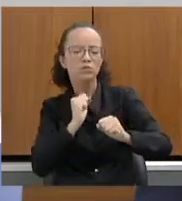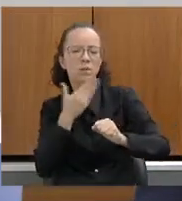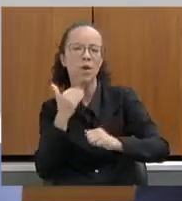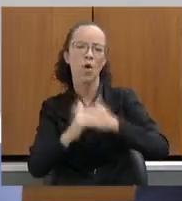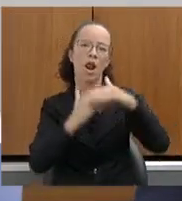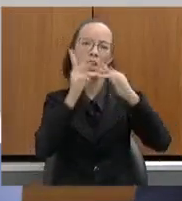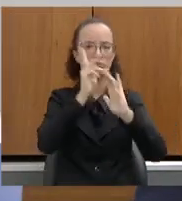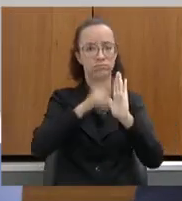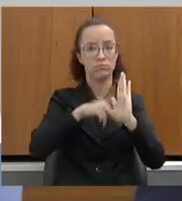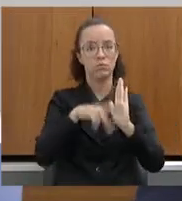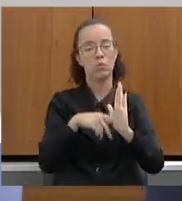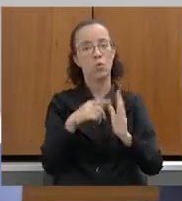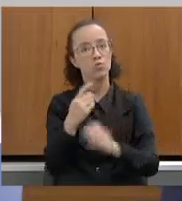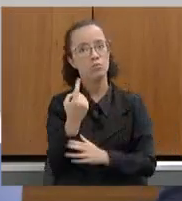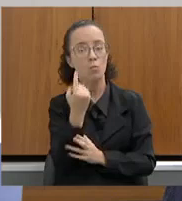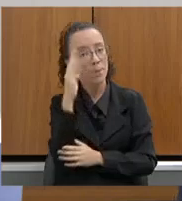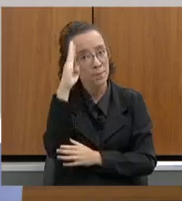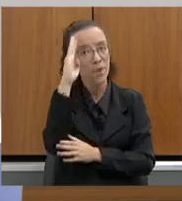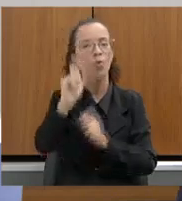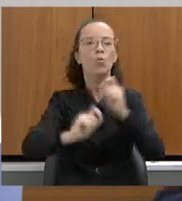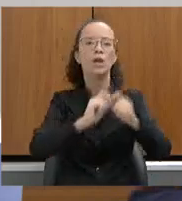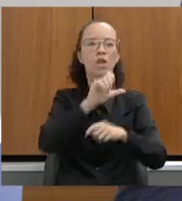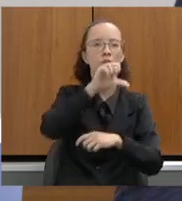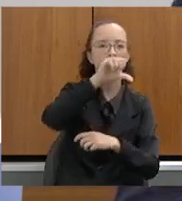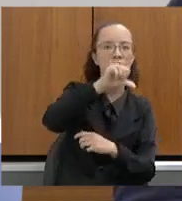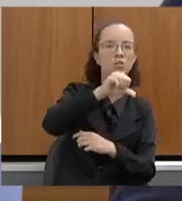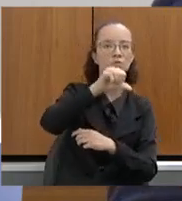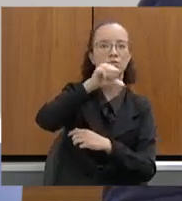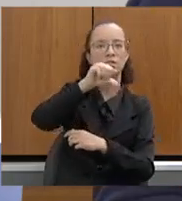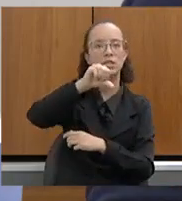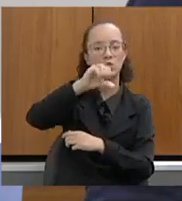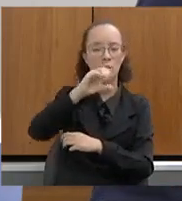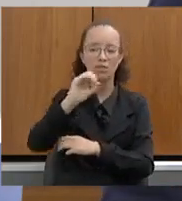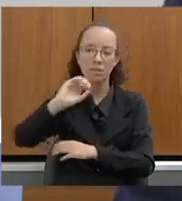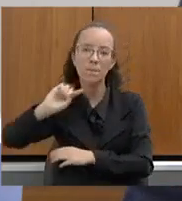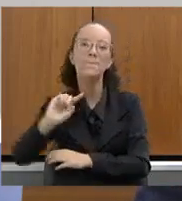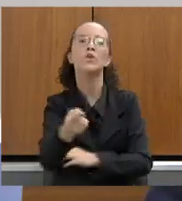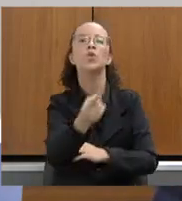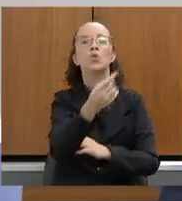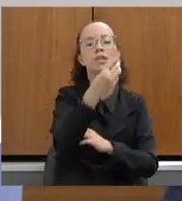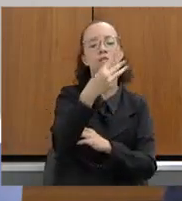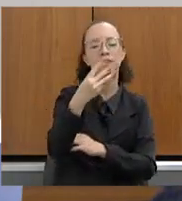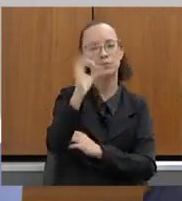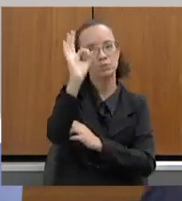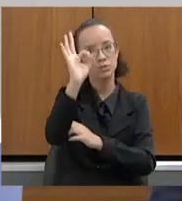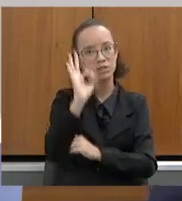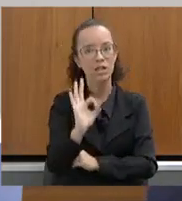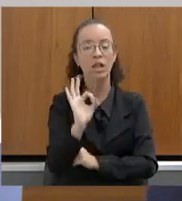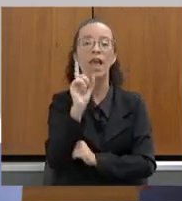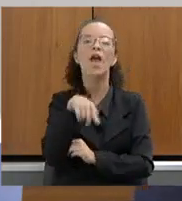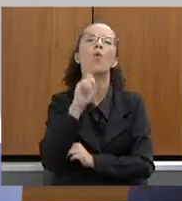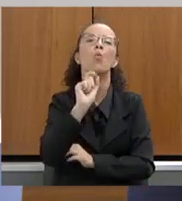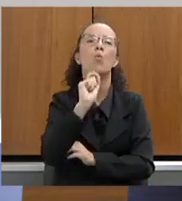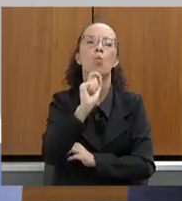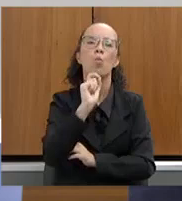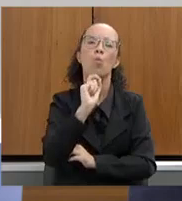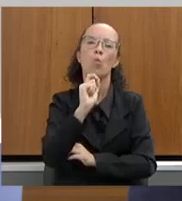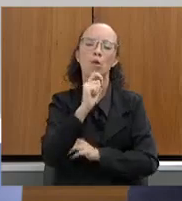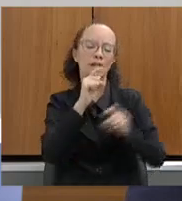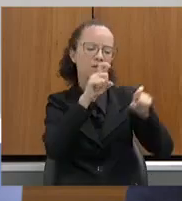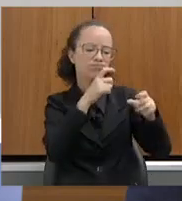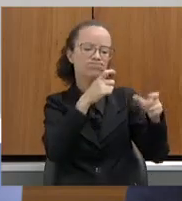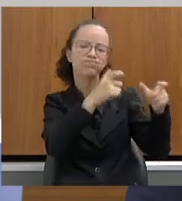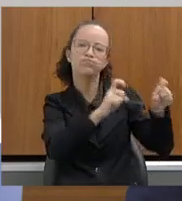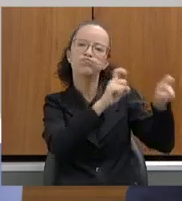Um ponto de destaque é que, entre as 900 mil propriedades rurais, 93% delas são propriedades